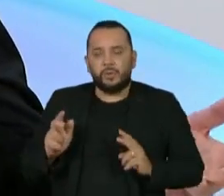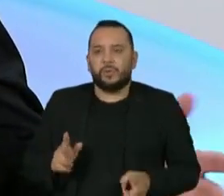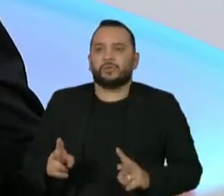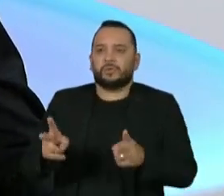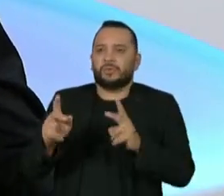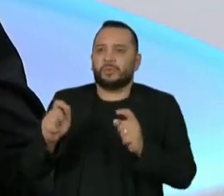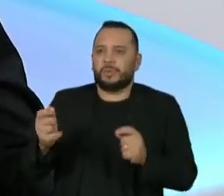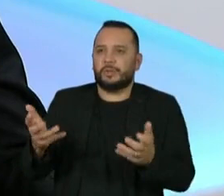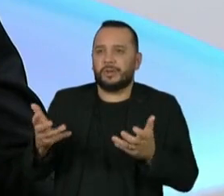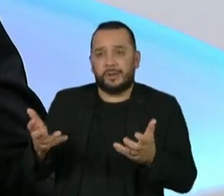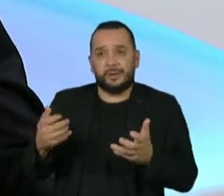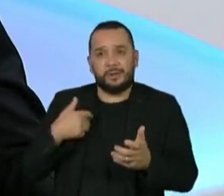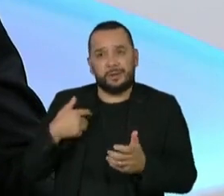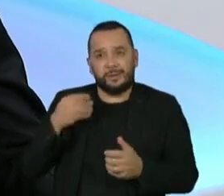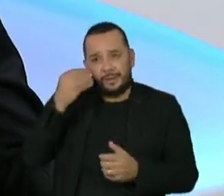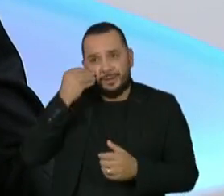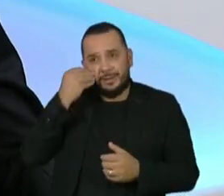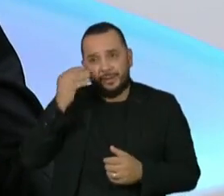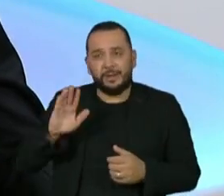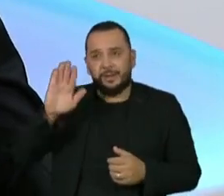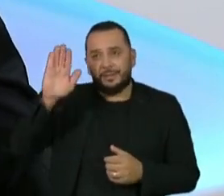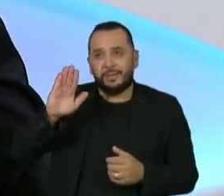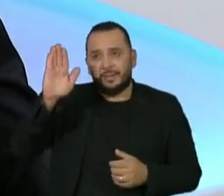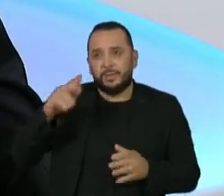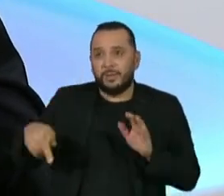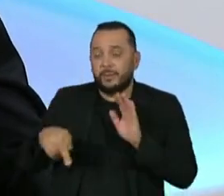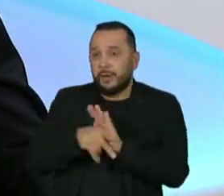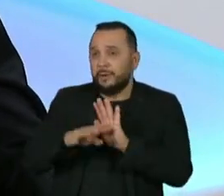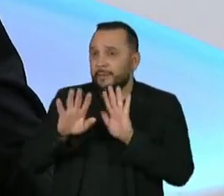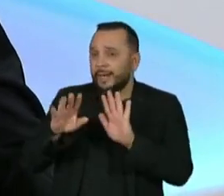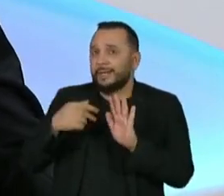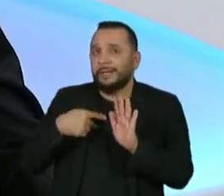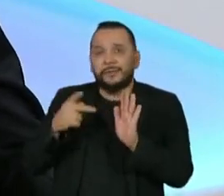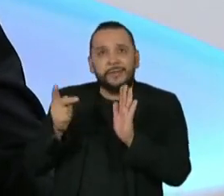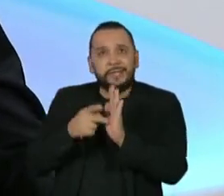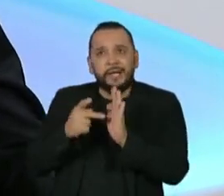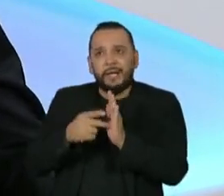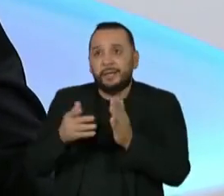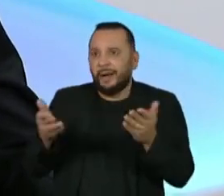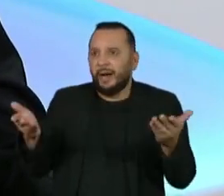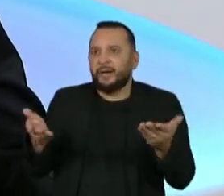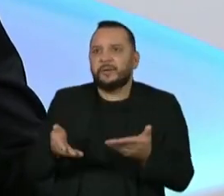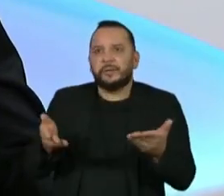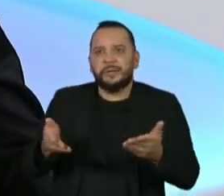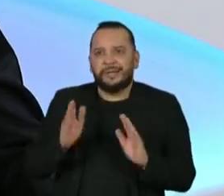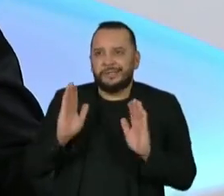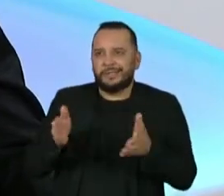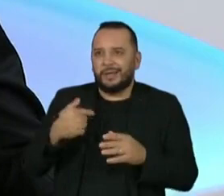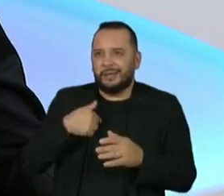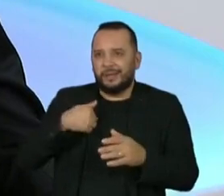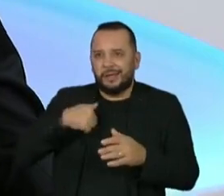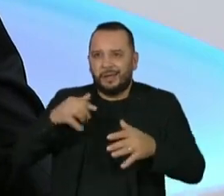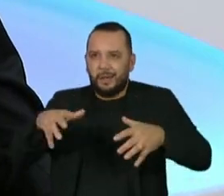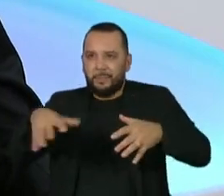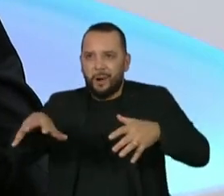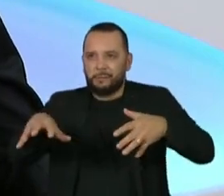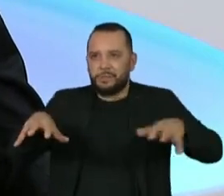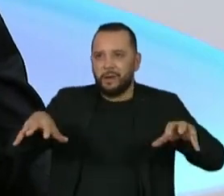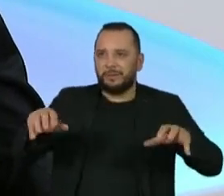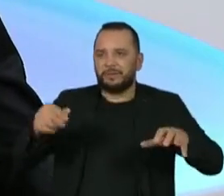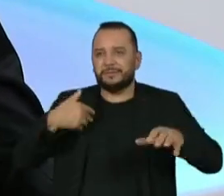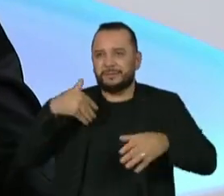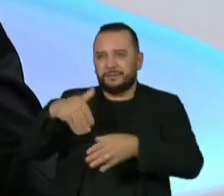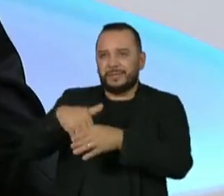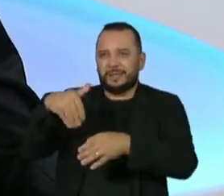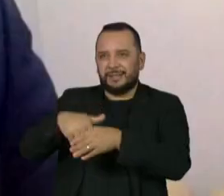da possibilidade de uma candidatura própria. É bem verdade que a essa altura do campeonato, com essa polarização das